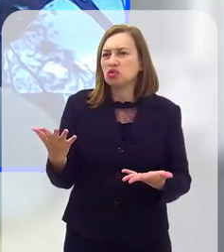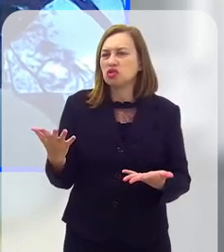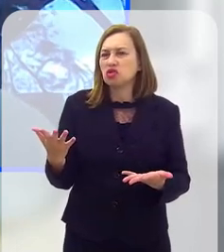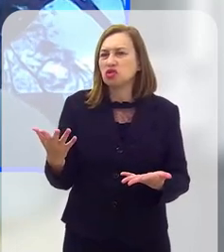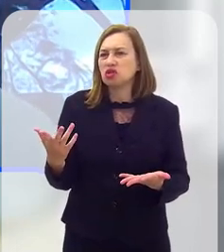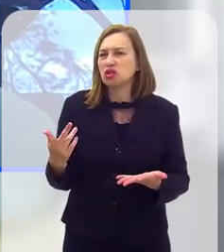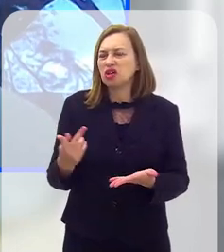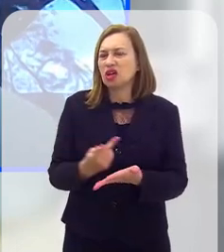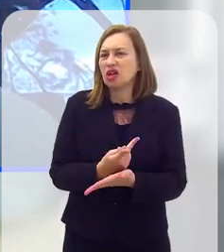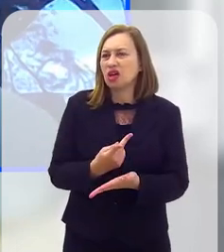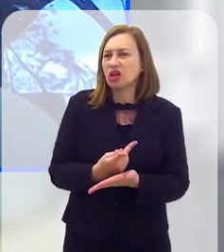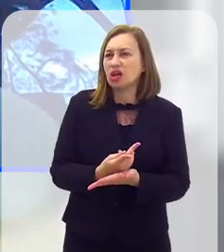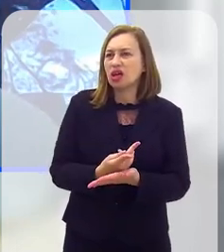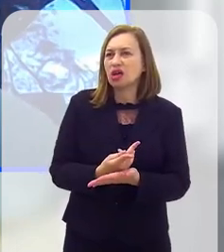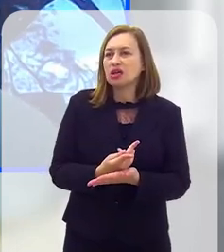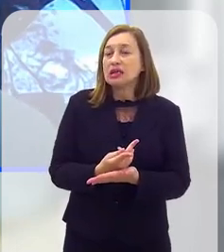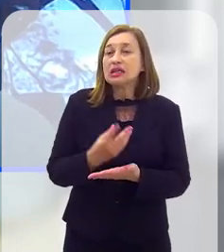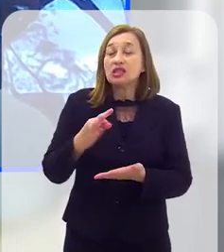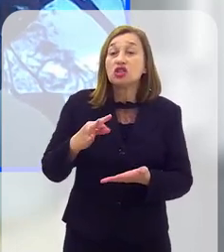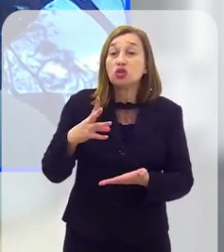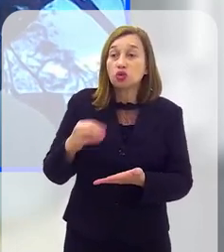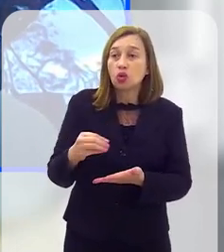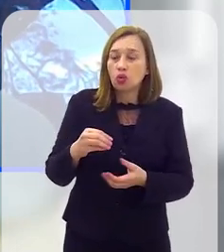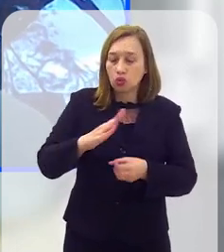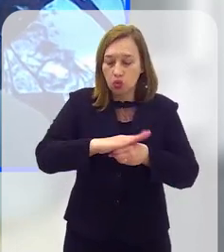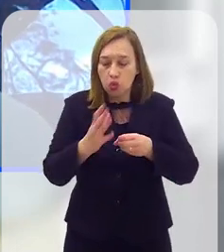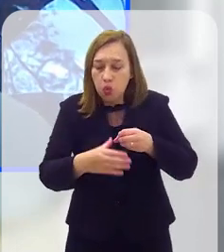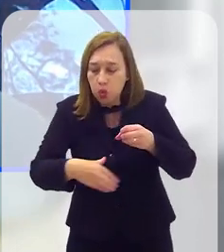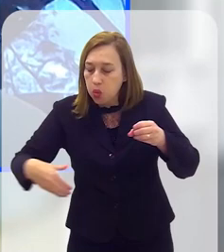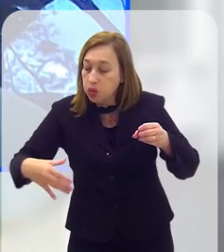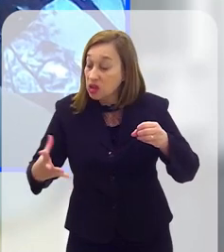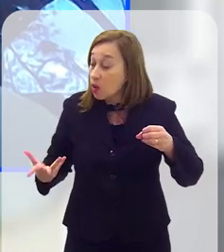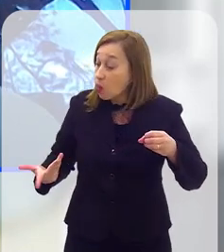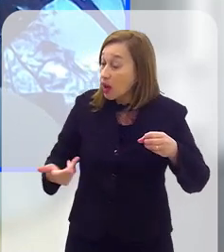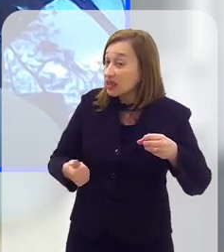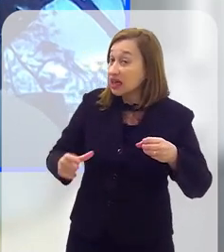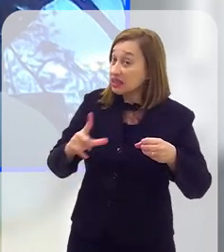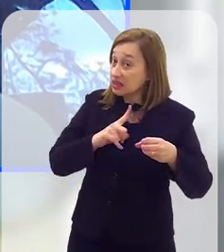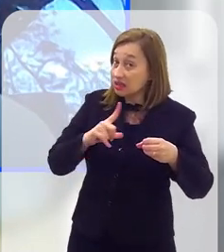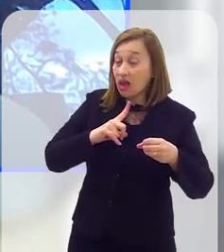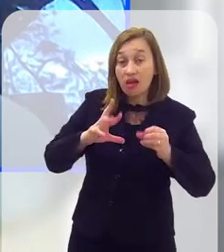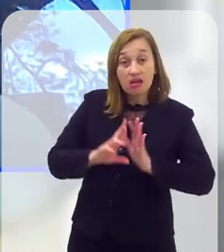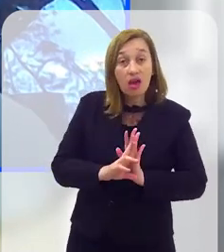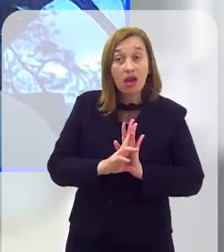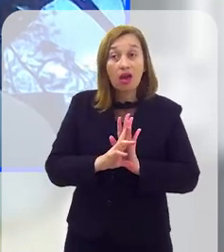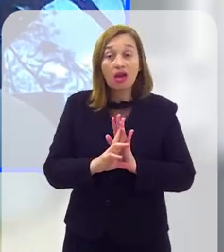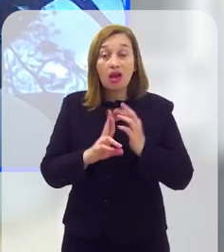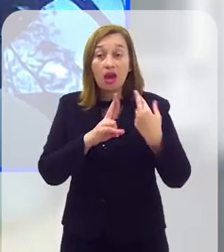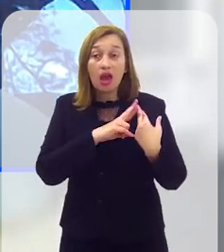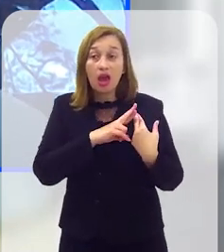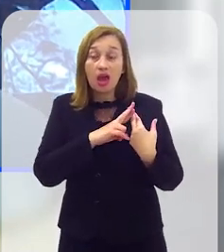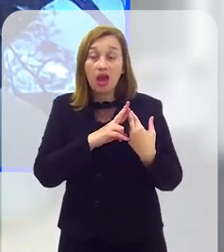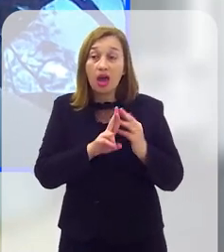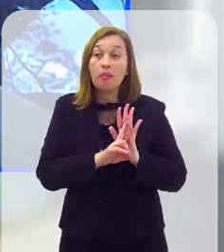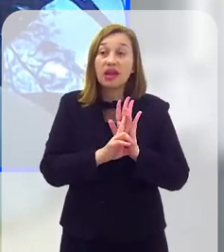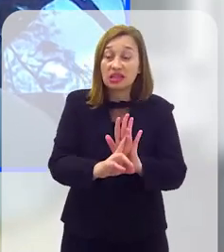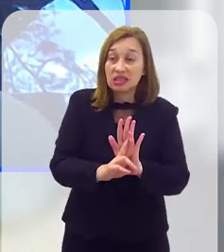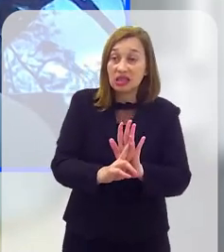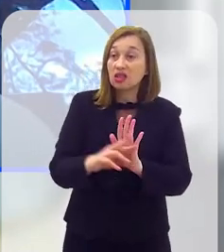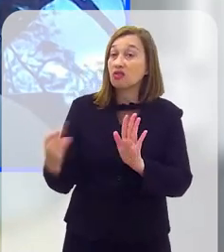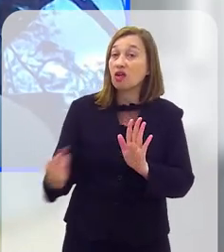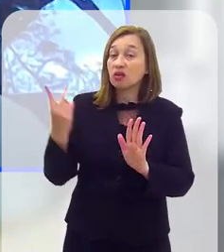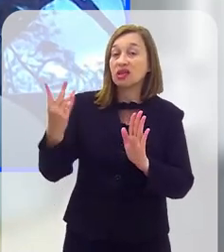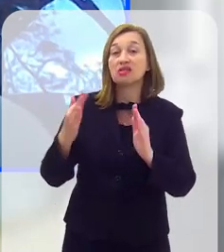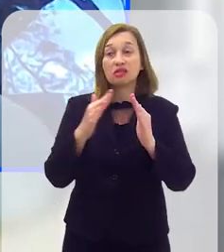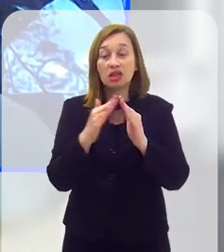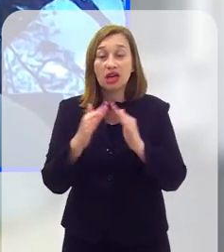social se você não tiver funcionando os serviços de saneamento básico. Então, isso representa a valorização de